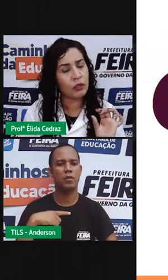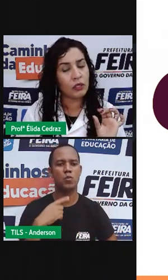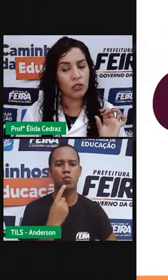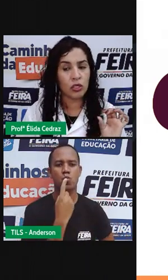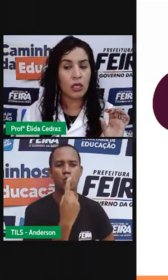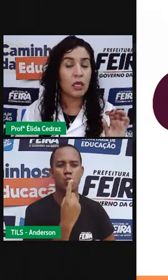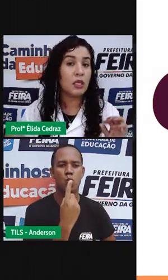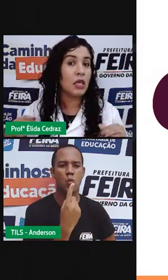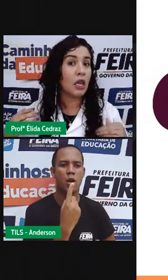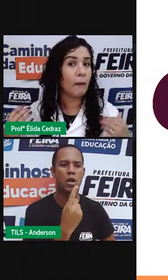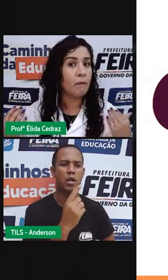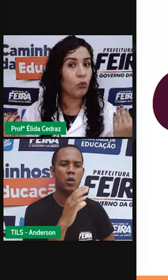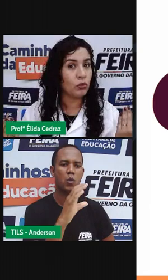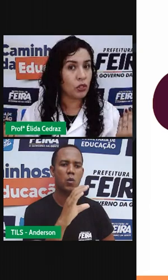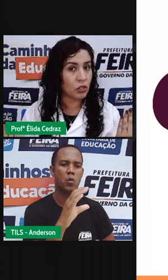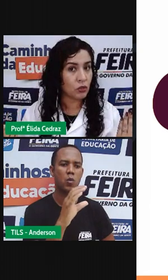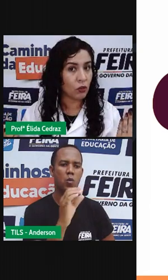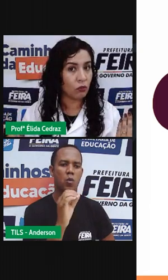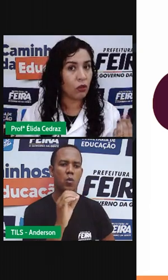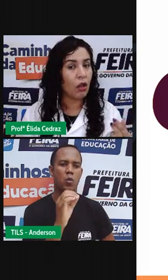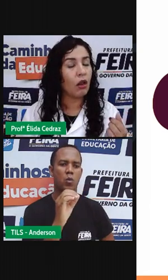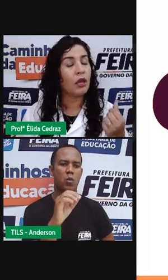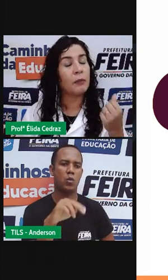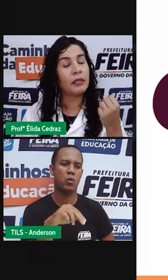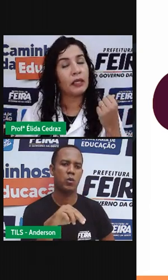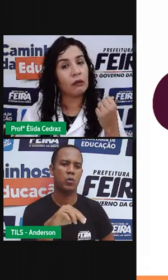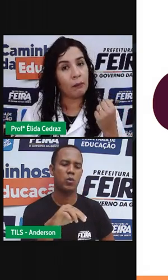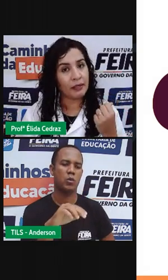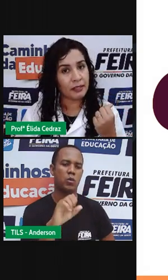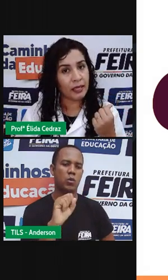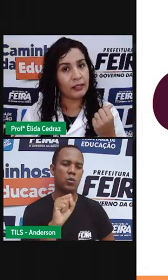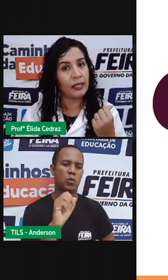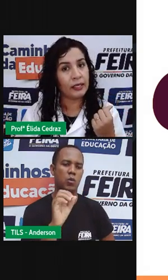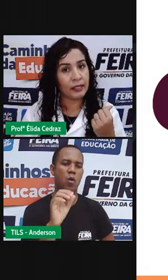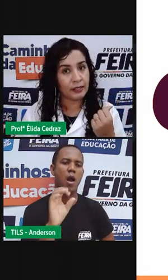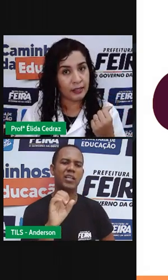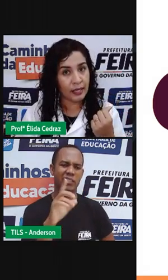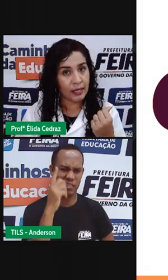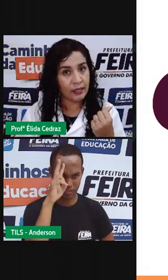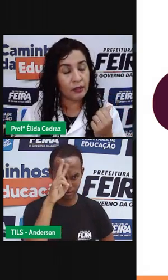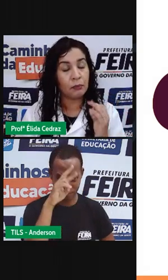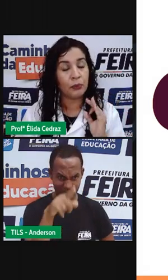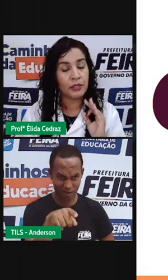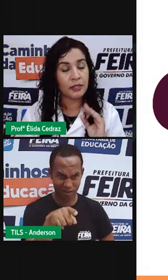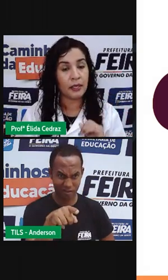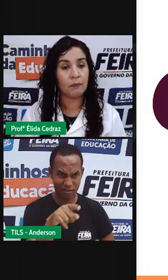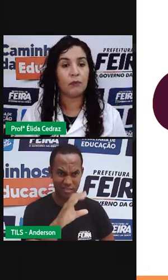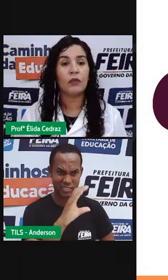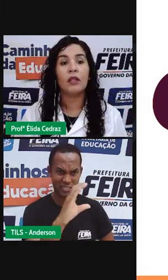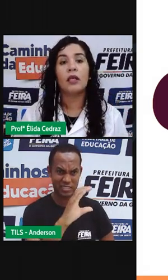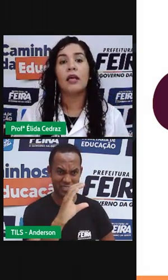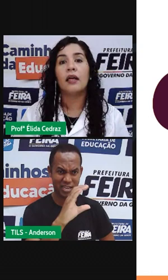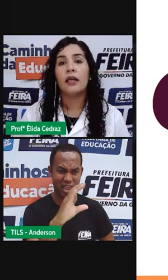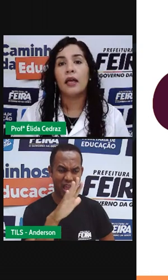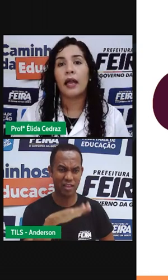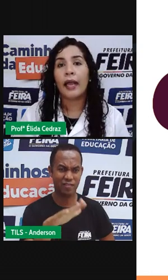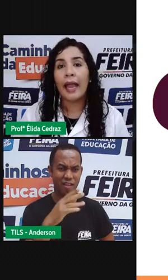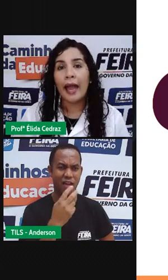consoante e ela muda de som. Lembra da aula passada, da letra C? Pois é.